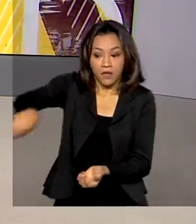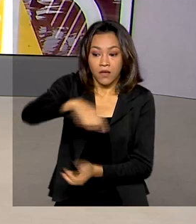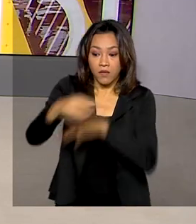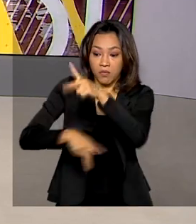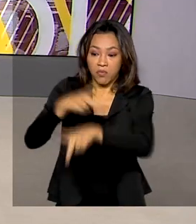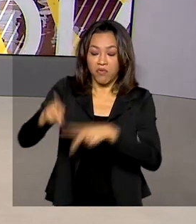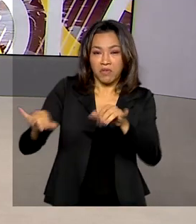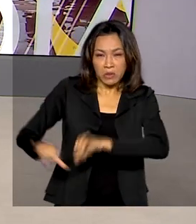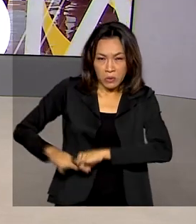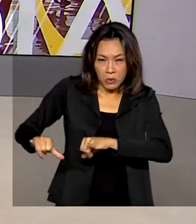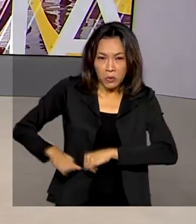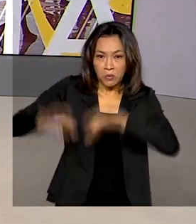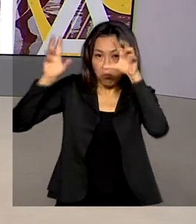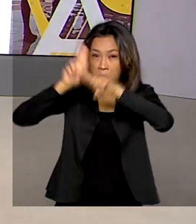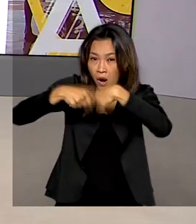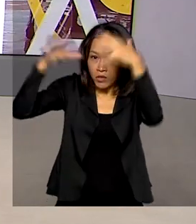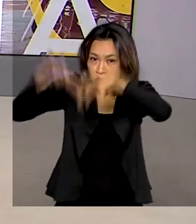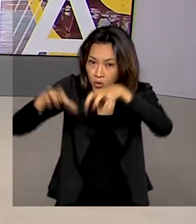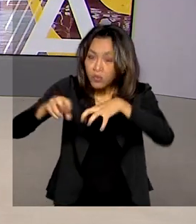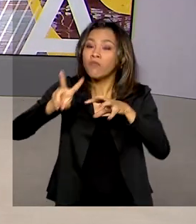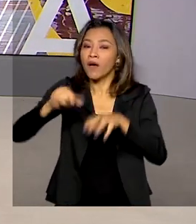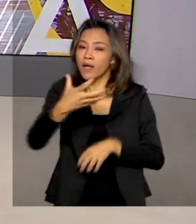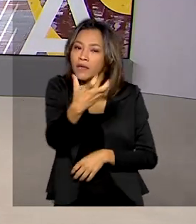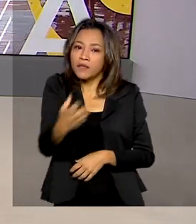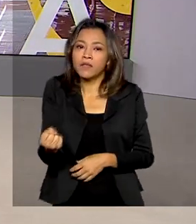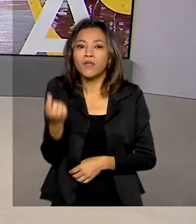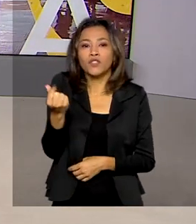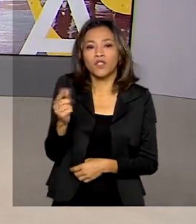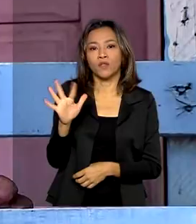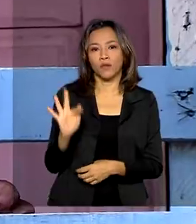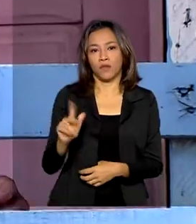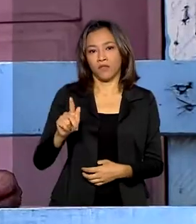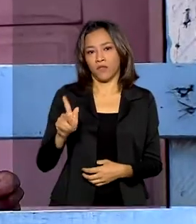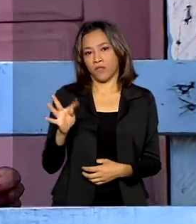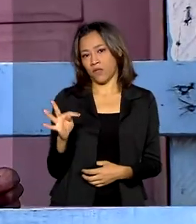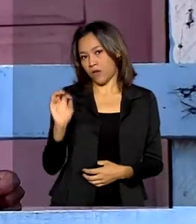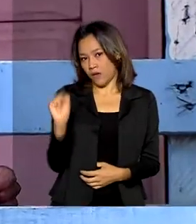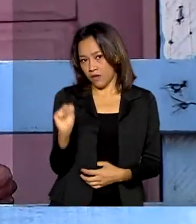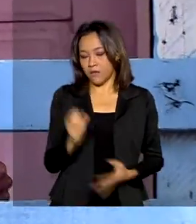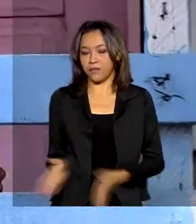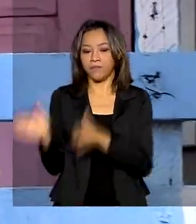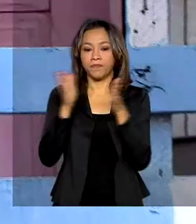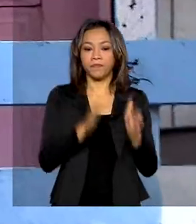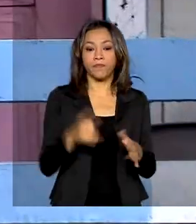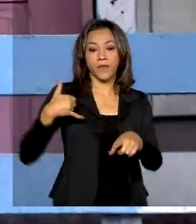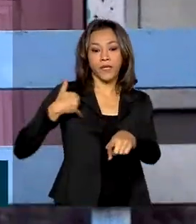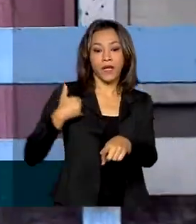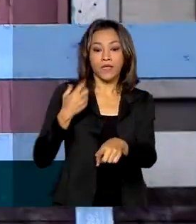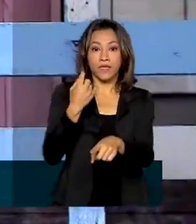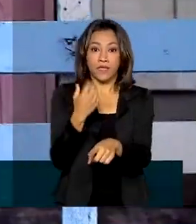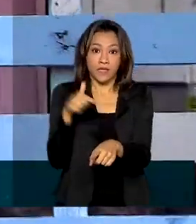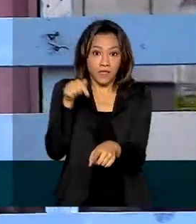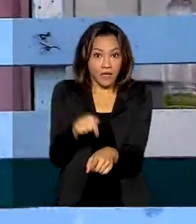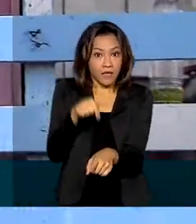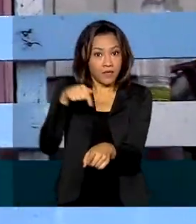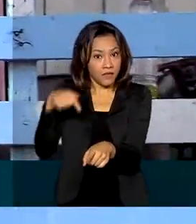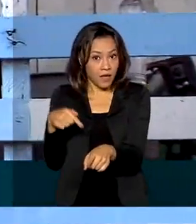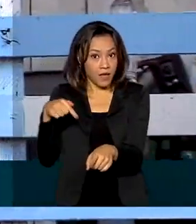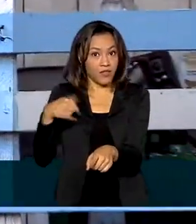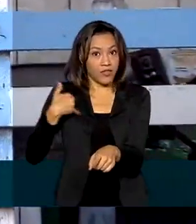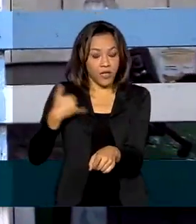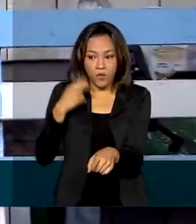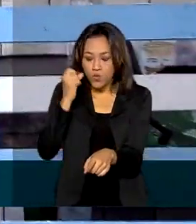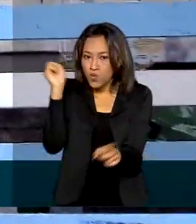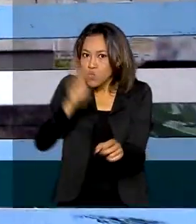pelas chuvas também vai receber recursos do FGTS. Aos 77 anos, Dona Maria diz que nunca